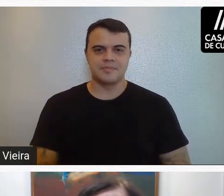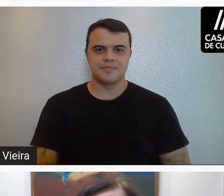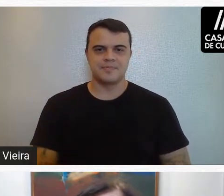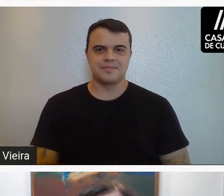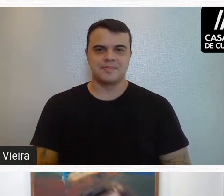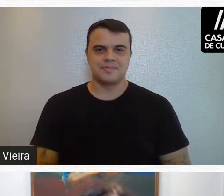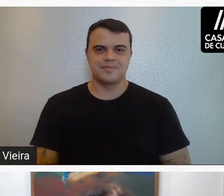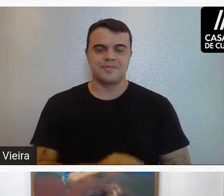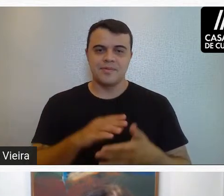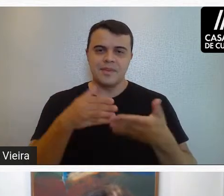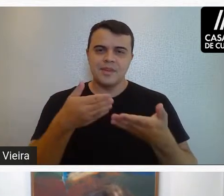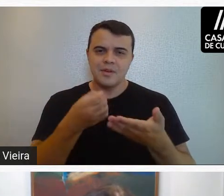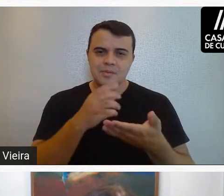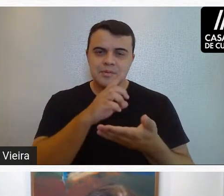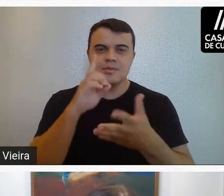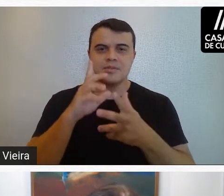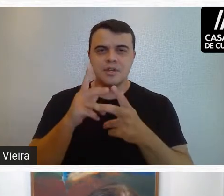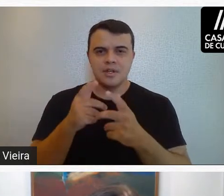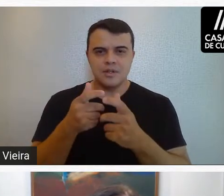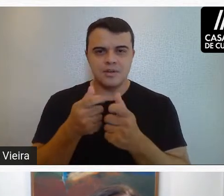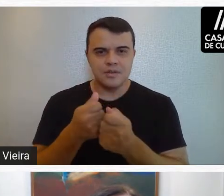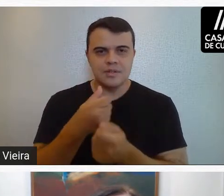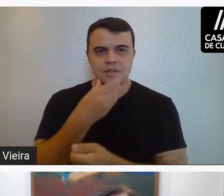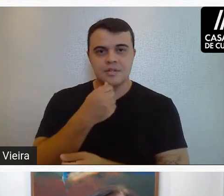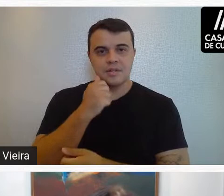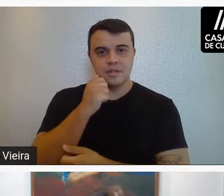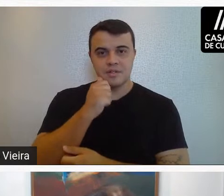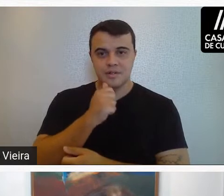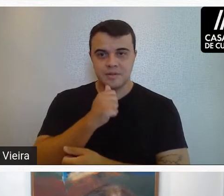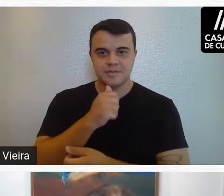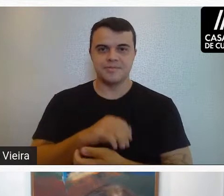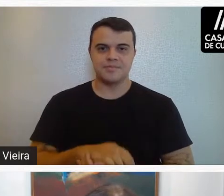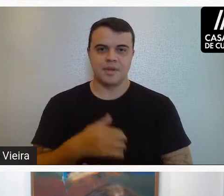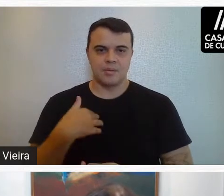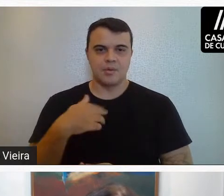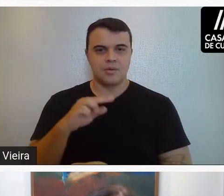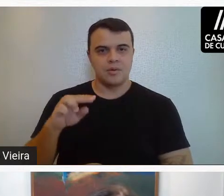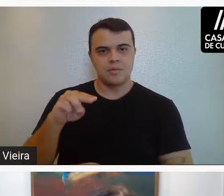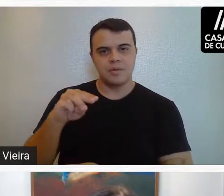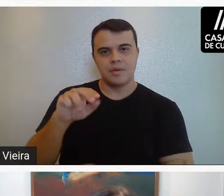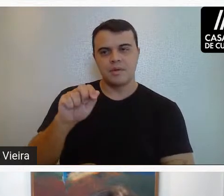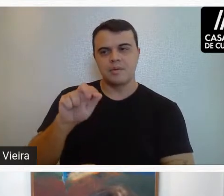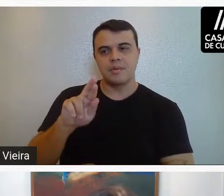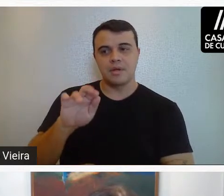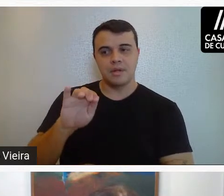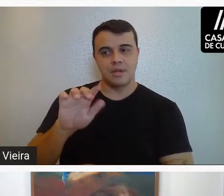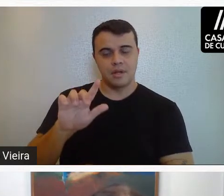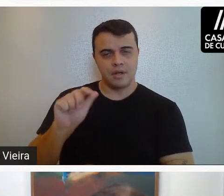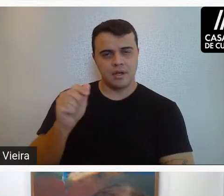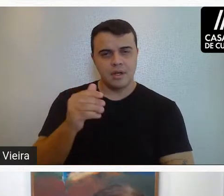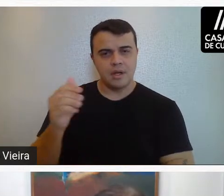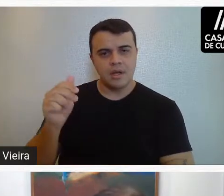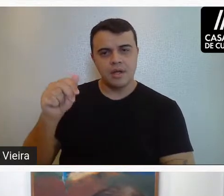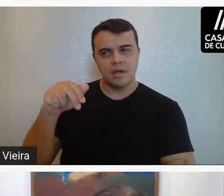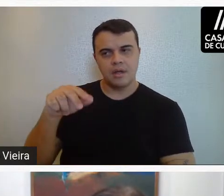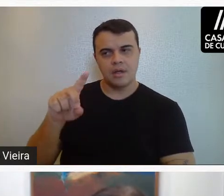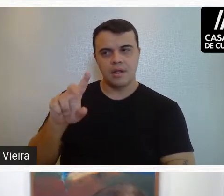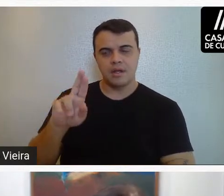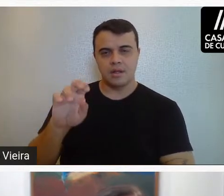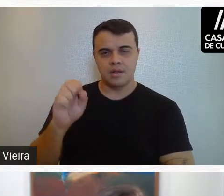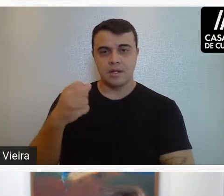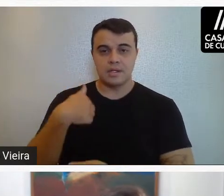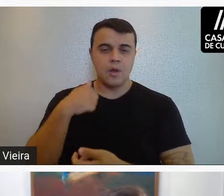Então, bom dia a todos e a todas. Eu sou a Marília Andrés, eu sou uma mulher